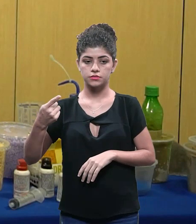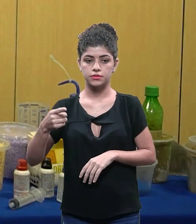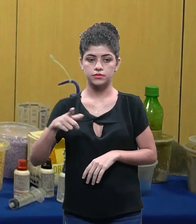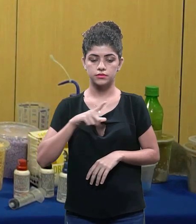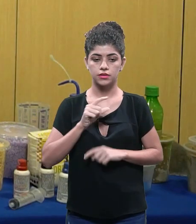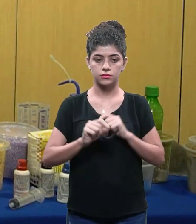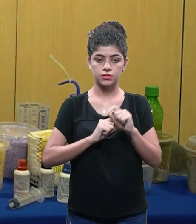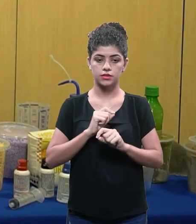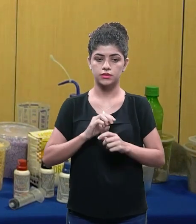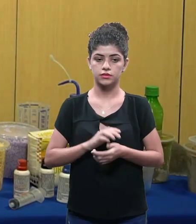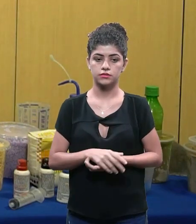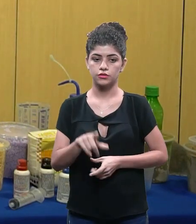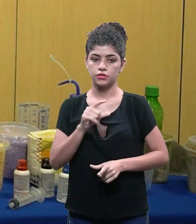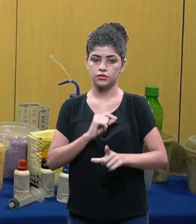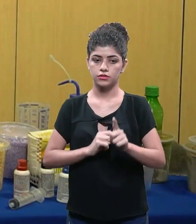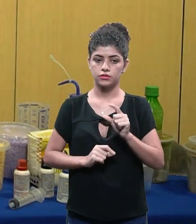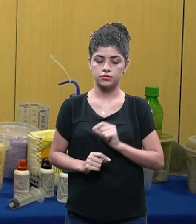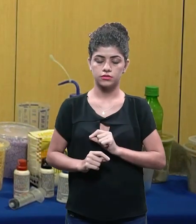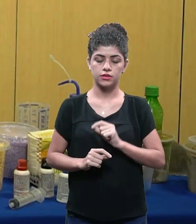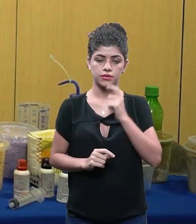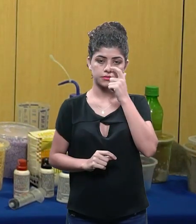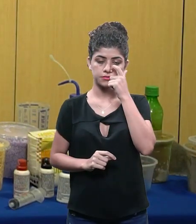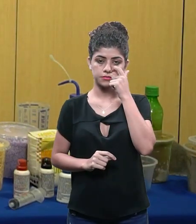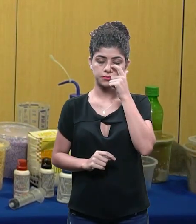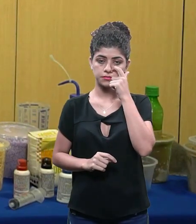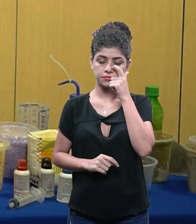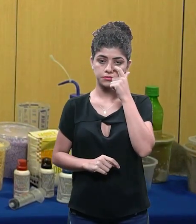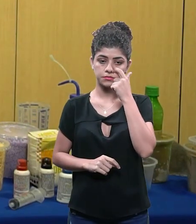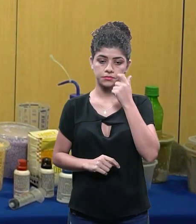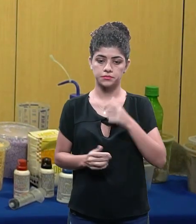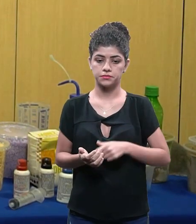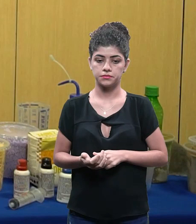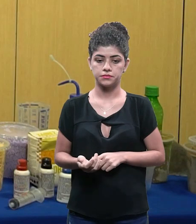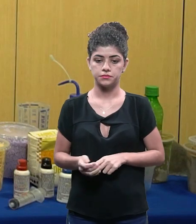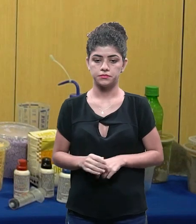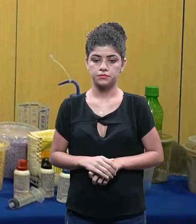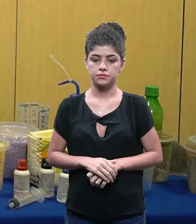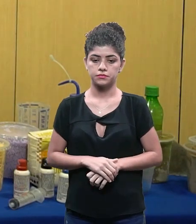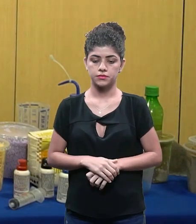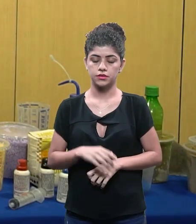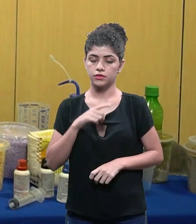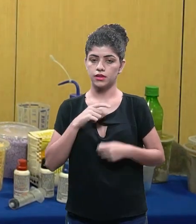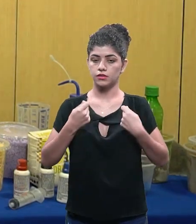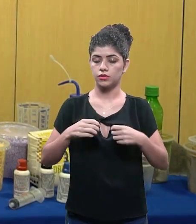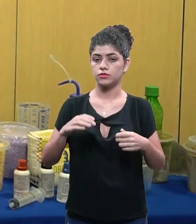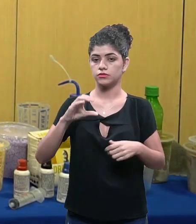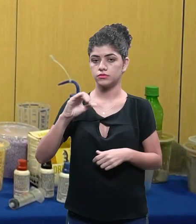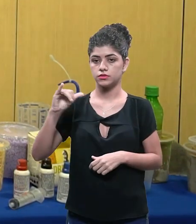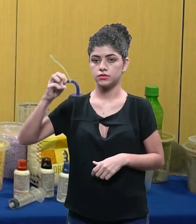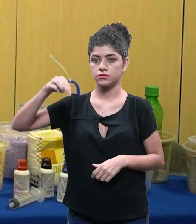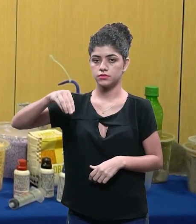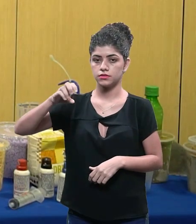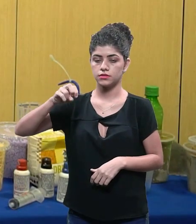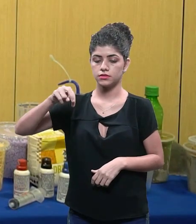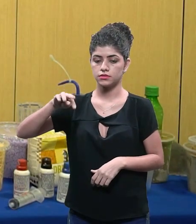eu vou para a próxima etapa. Eu vou definir os componentes para ser fabricado esse peso de porta. Então, eu vou separar lá o